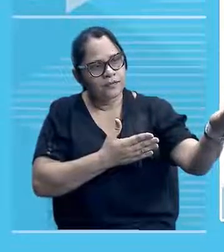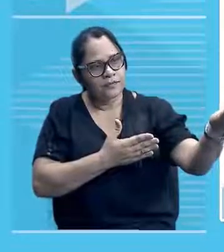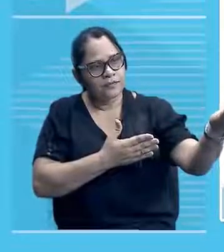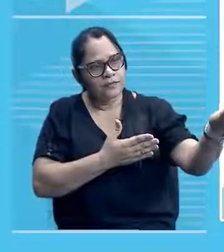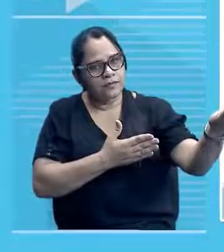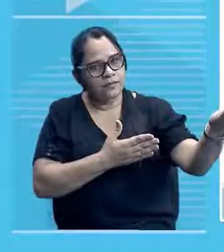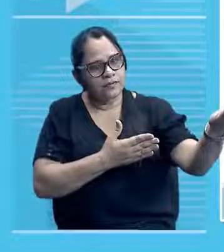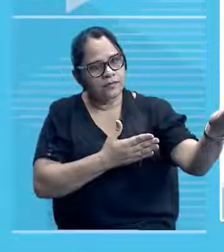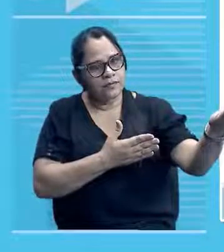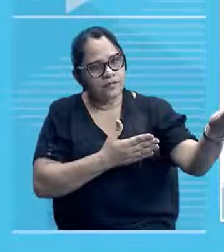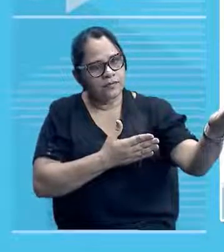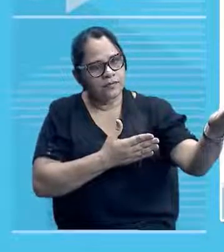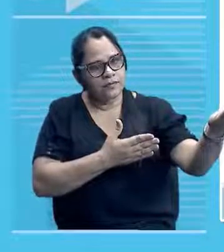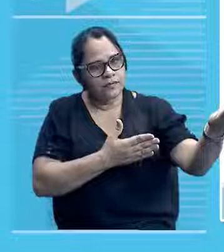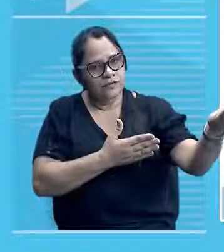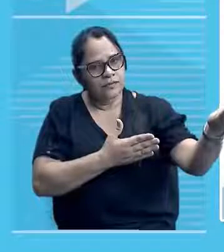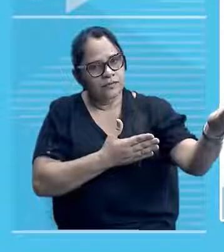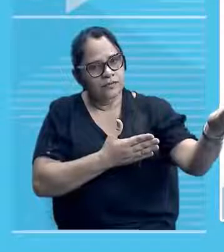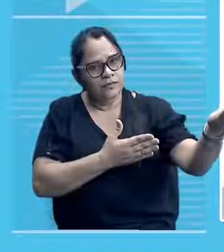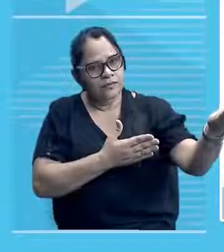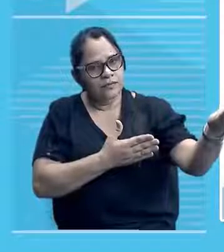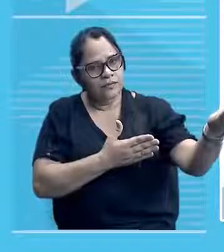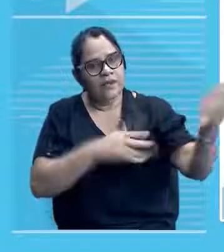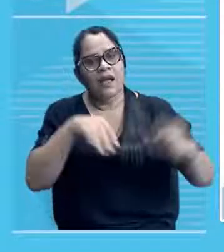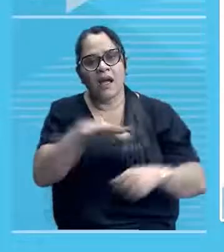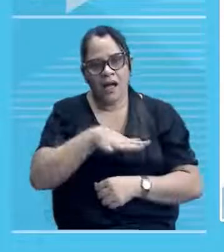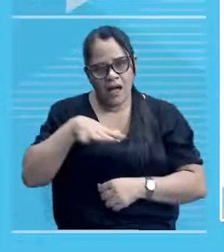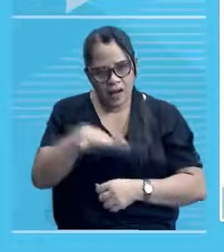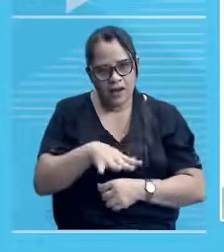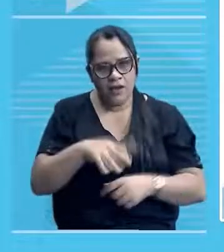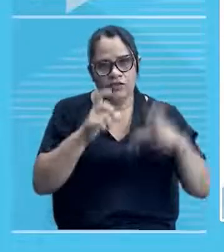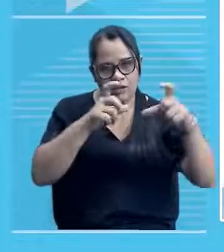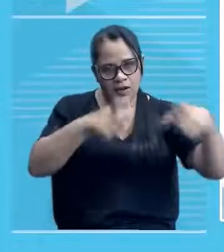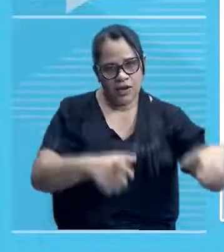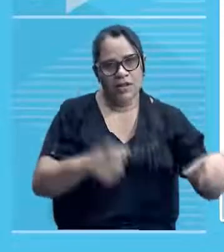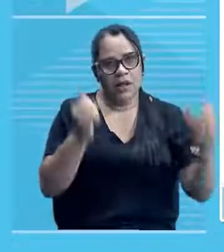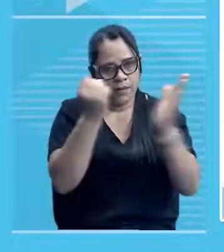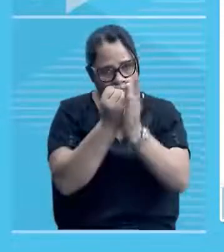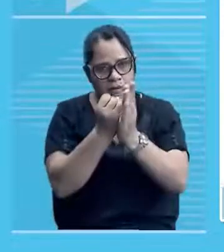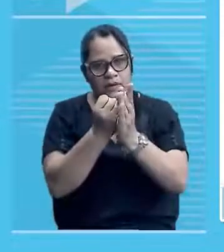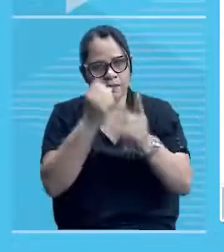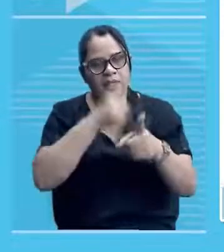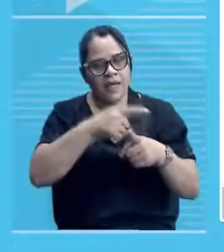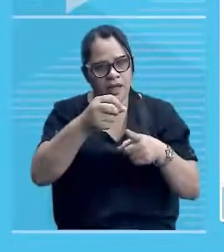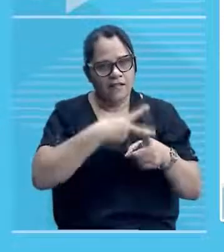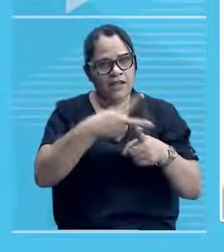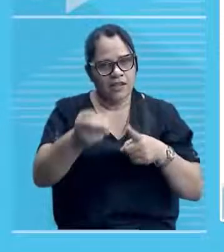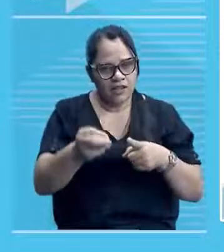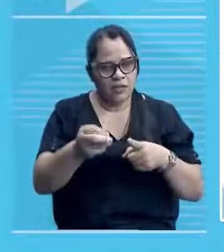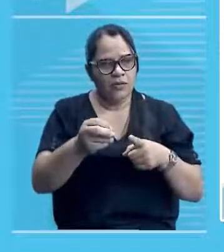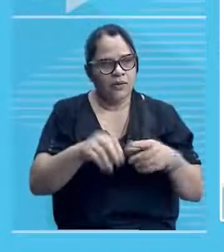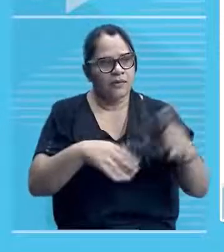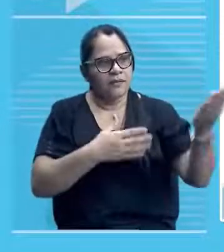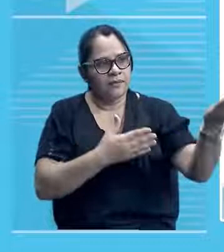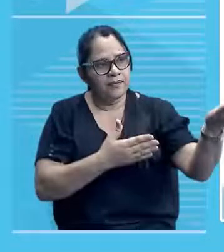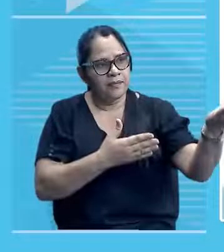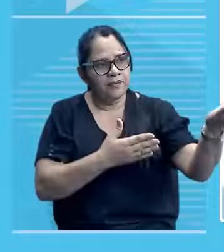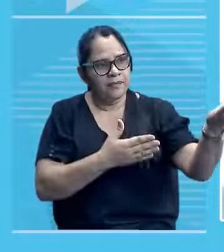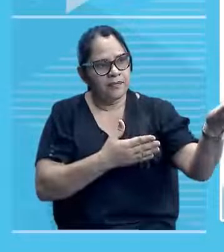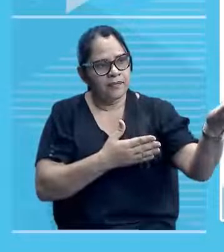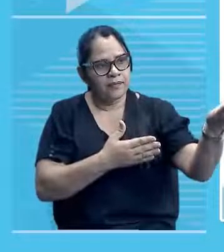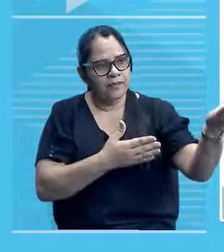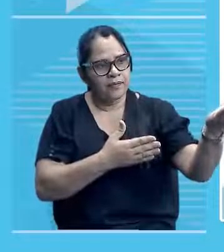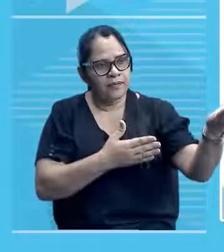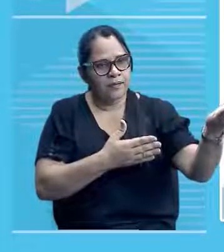Da área onde fica localizada o monumento Heróis do Genipapo. À direita,